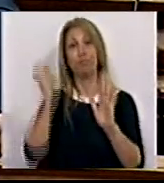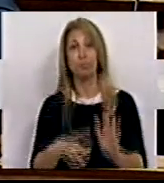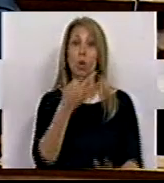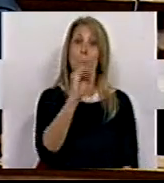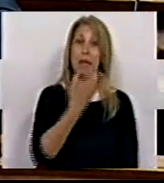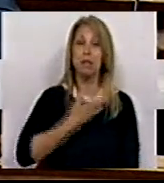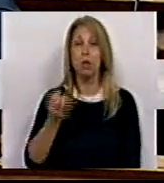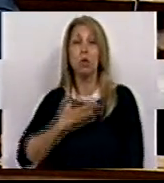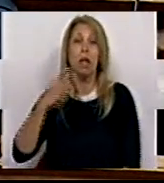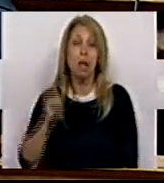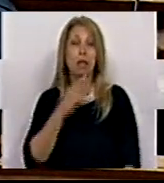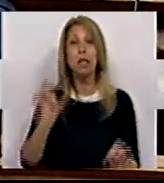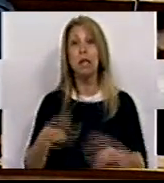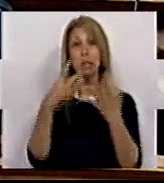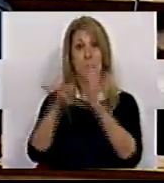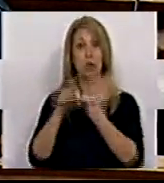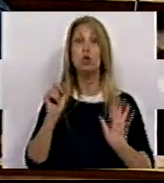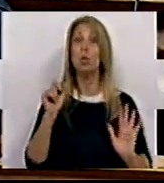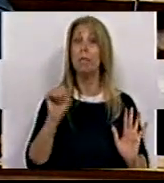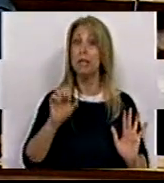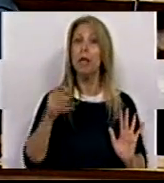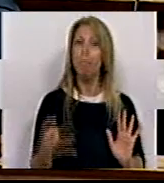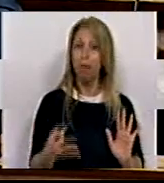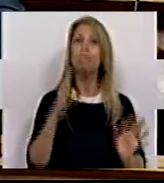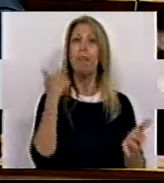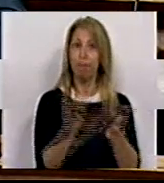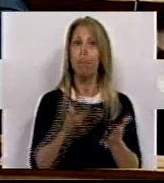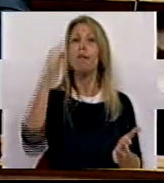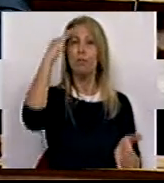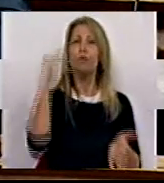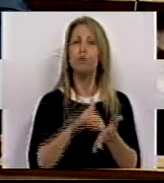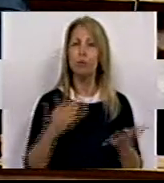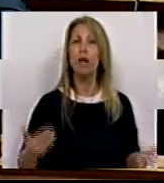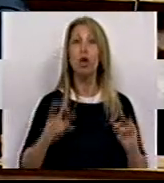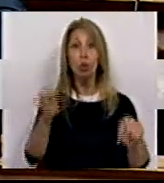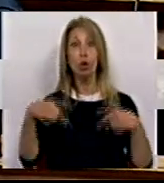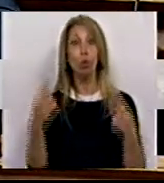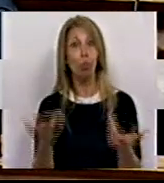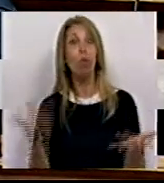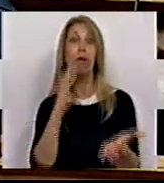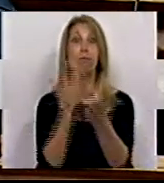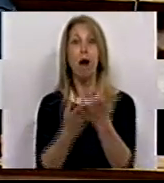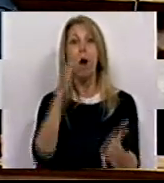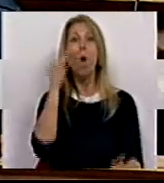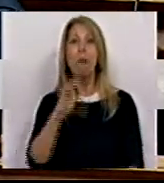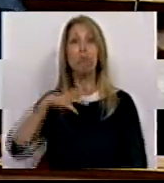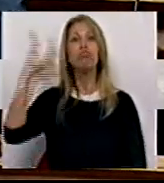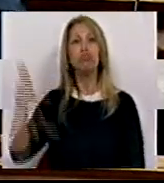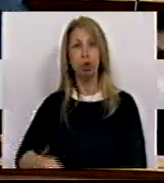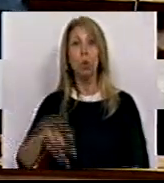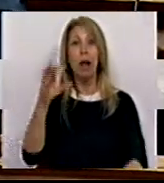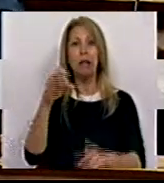pelo CDS, a iniciativa legislativa do PCP deu os seus frutos, pois levou o Banco de Portugal a emitir uma carta circular,